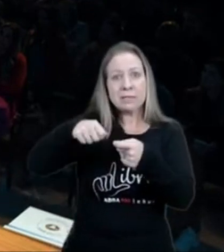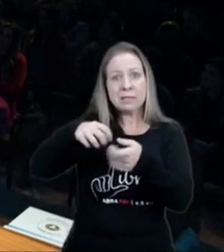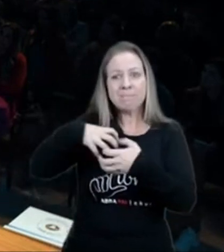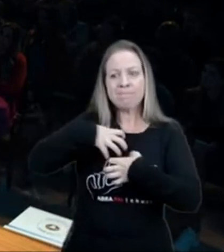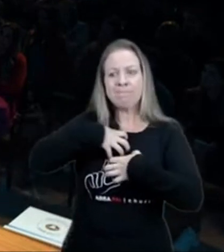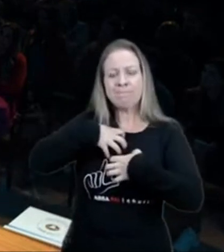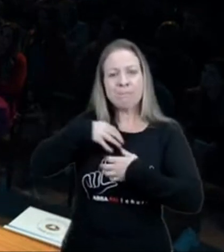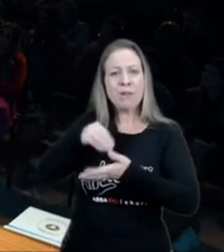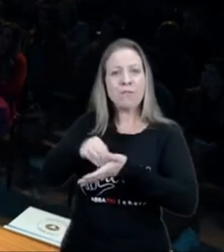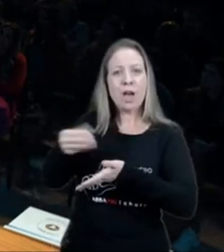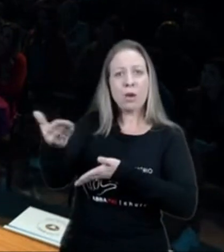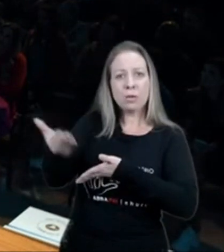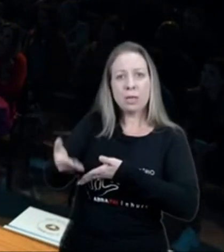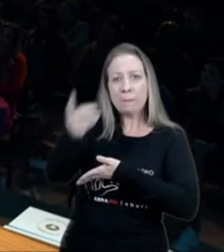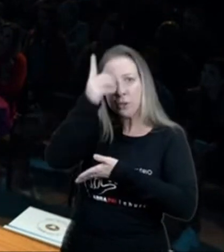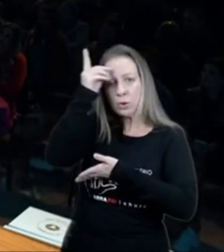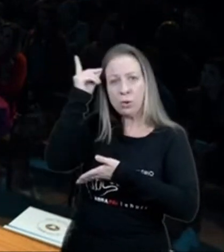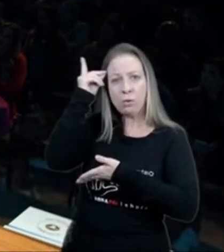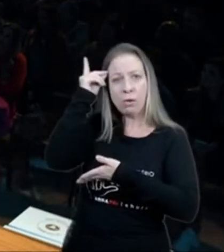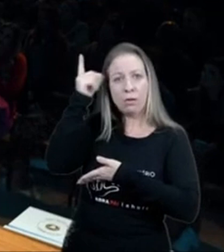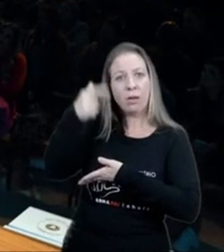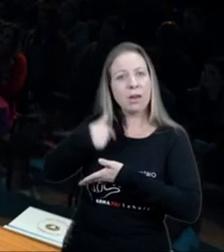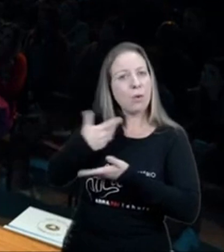e eu estou confessando aqui, a minha luta,